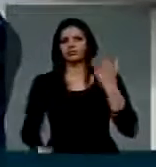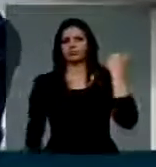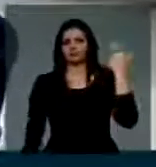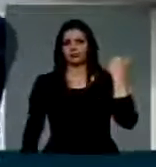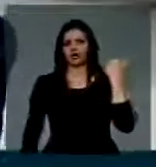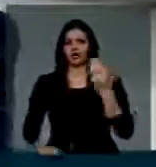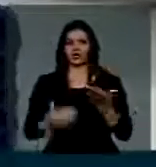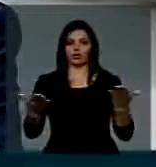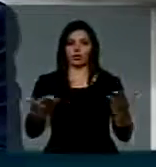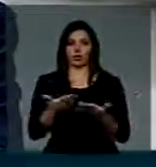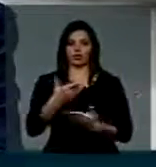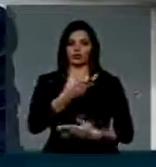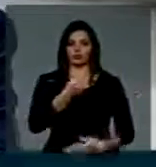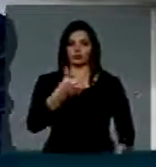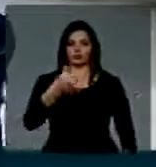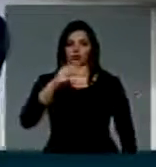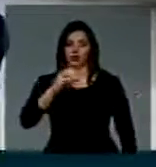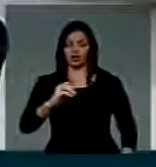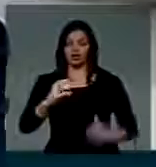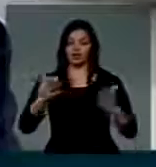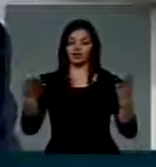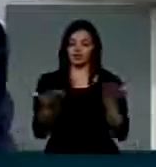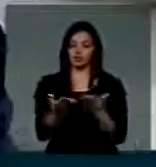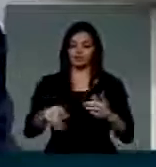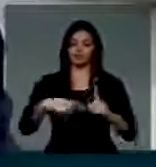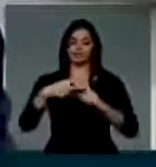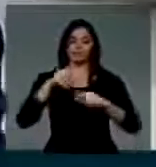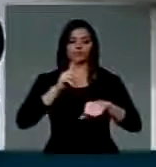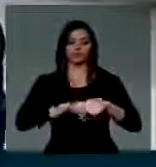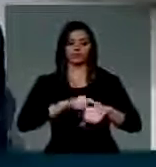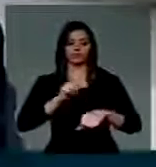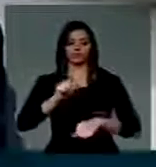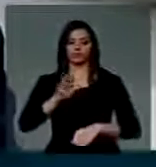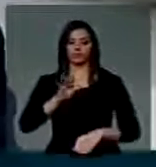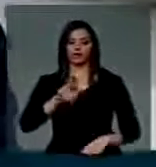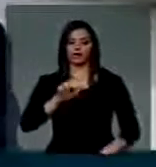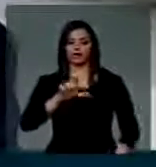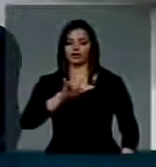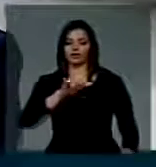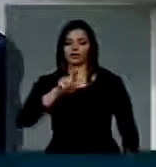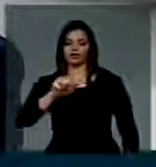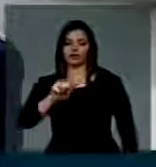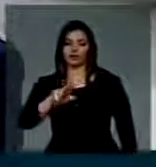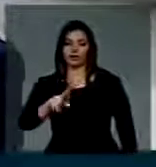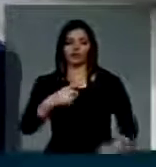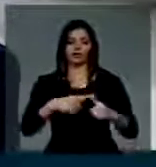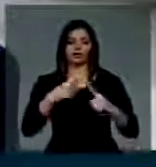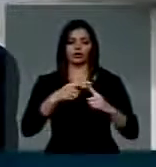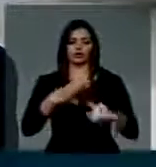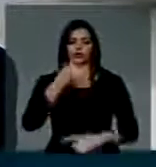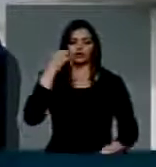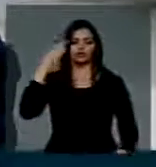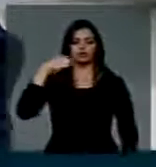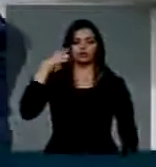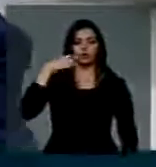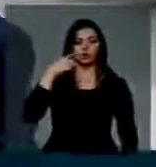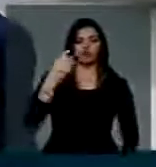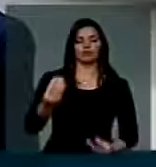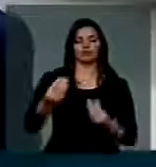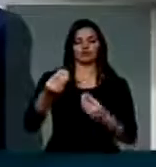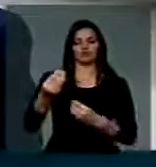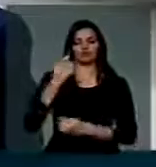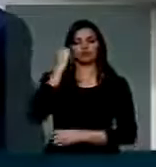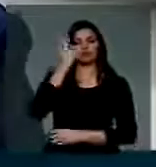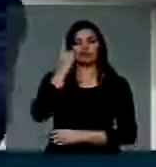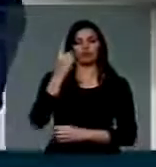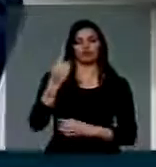eu tive que atualizar, até por sugestão do meu advogado, para que nada pudesse vir contra mim.